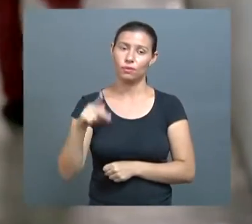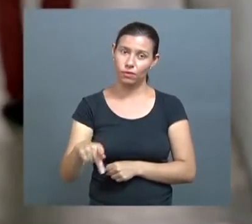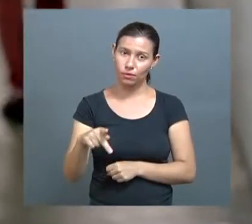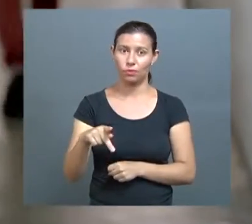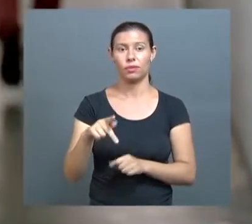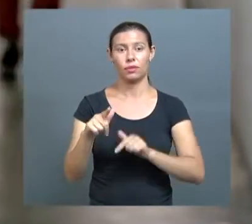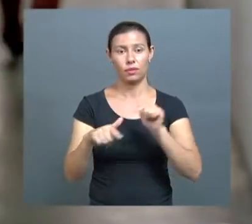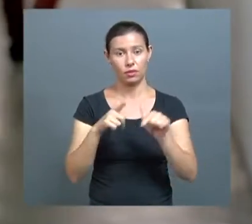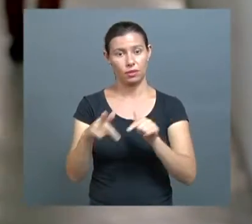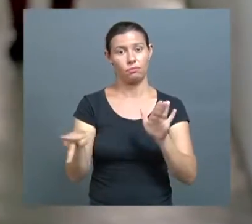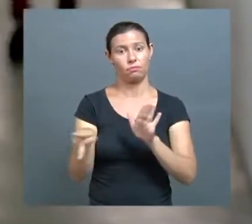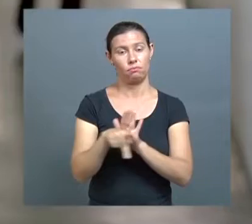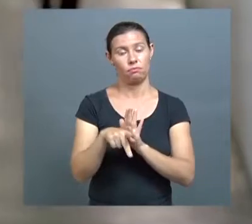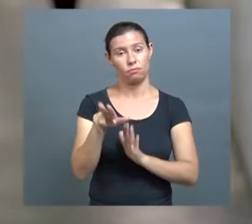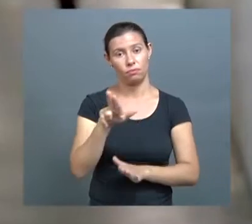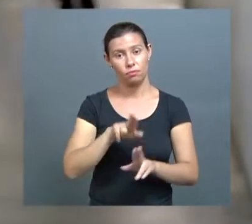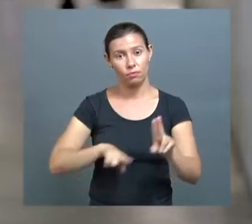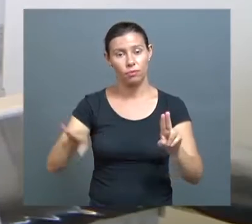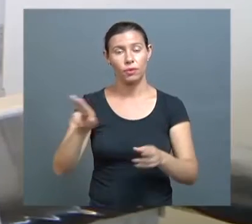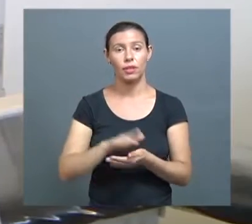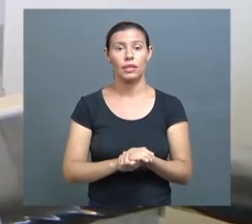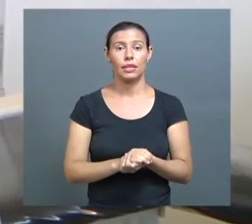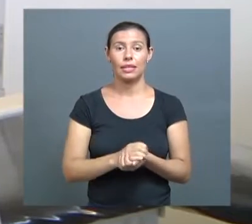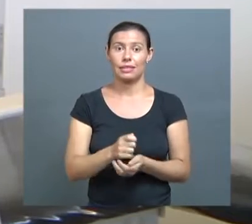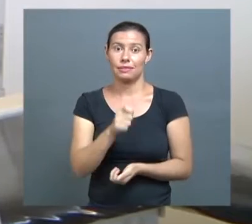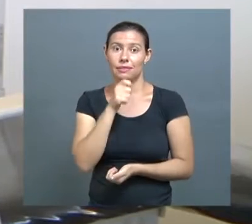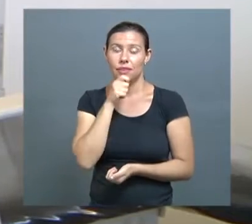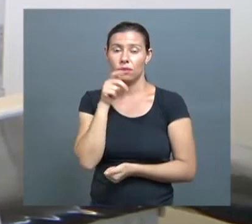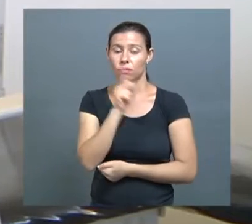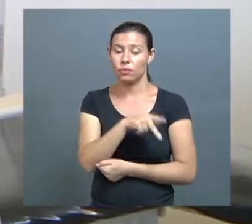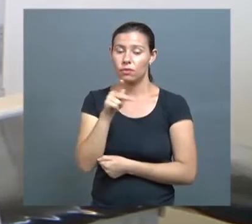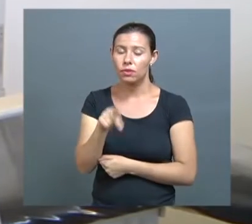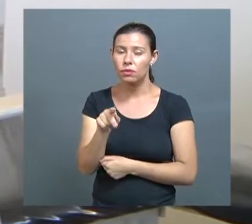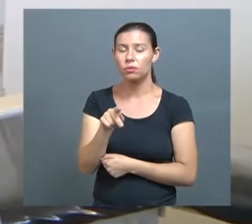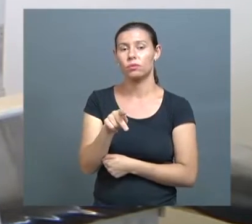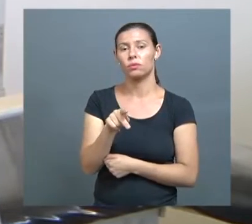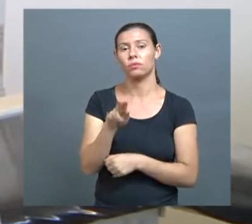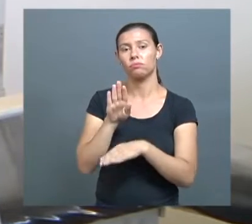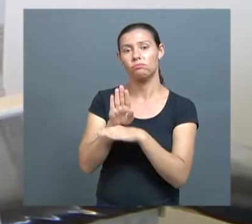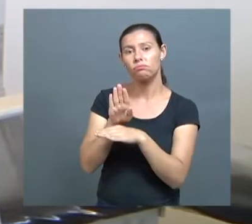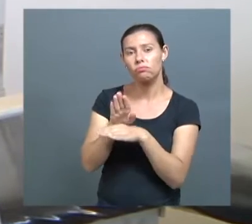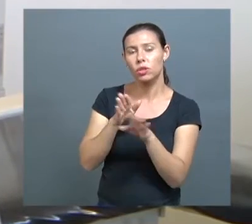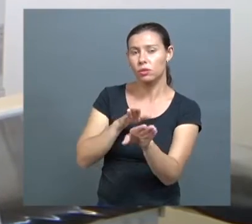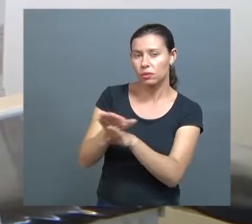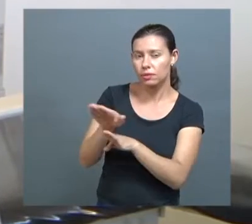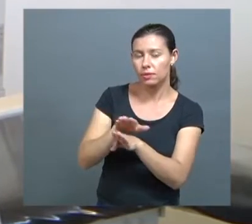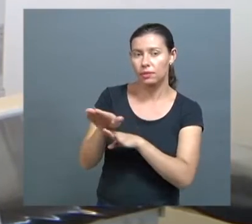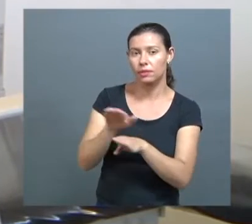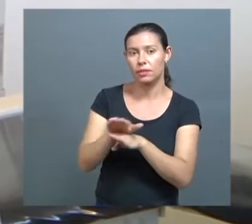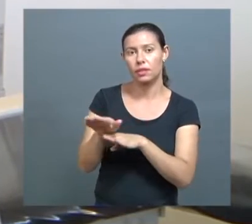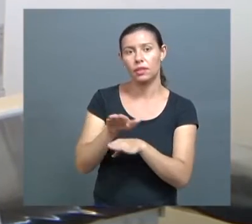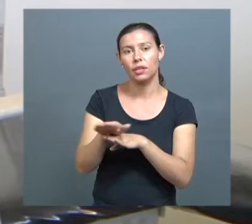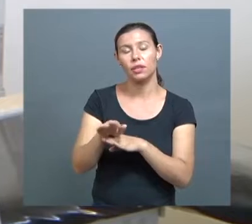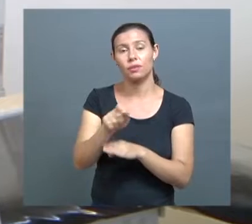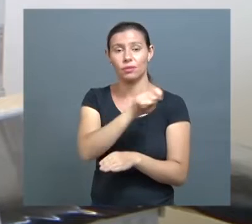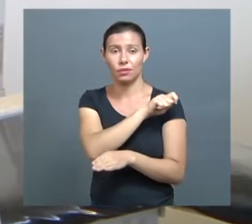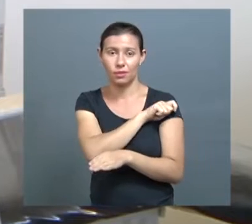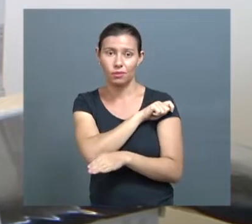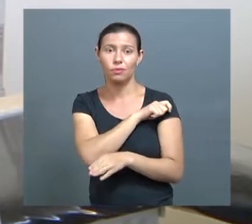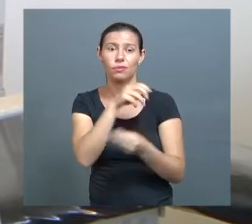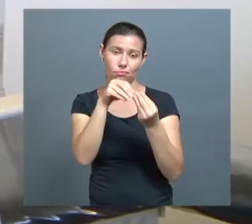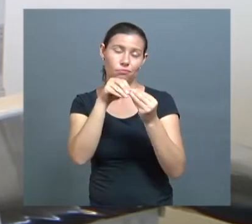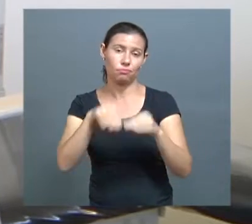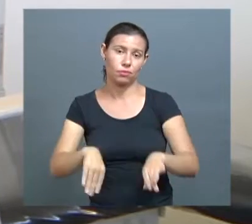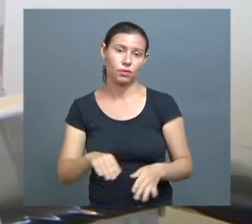formação dos alunos também pode ser afetada. Aqui no pronto-socorro são realizadas quatro disciplinas, disciplinas obrigatórias que os estudantes